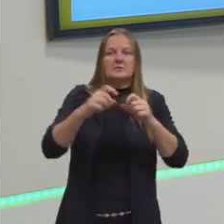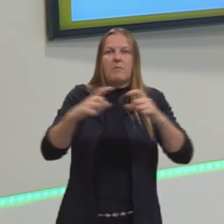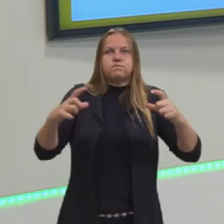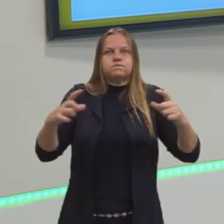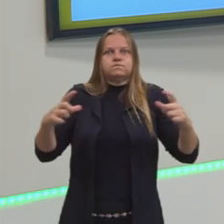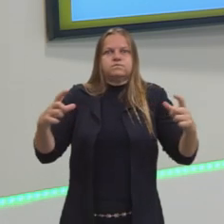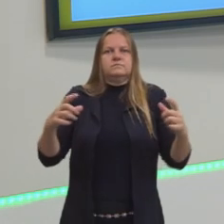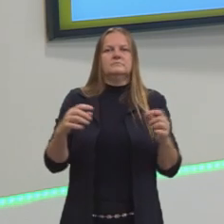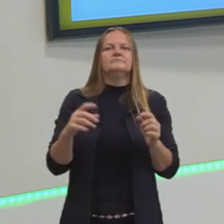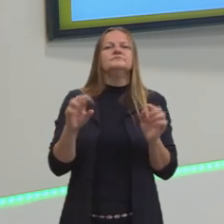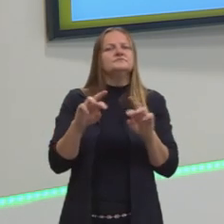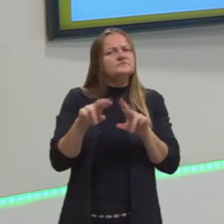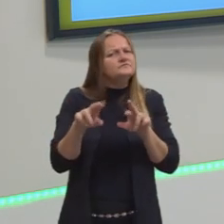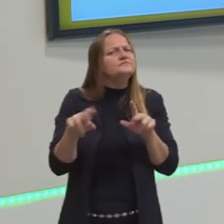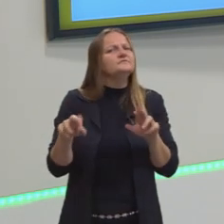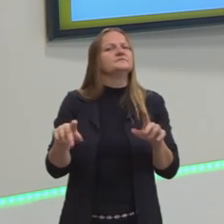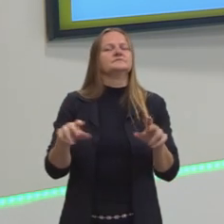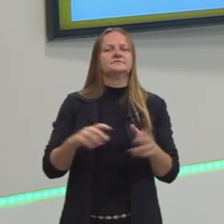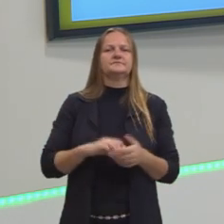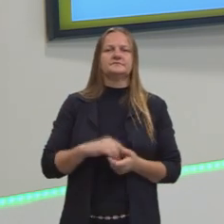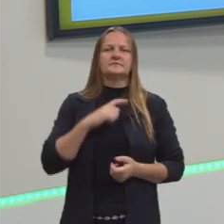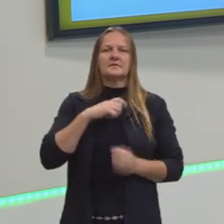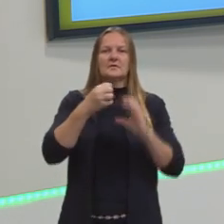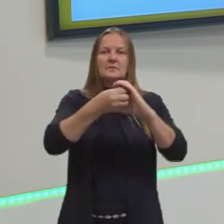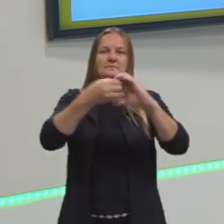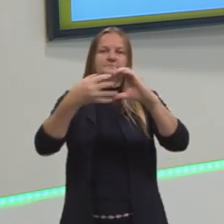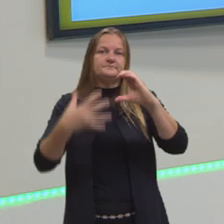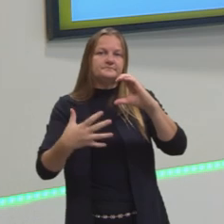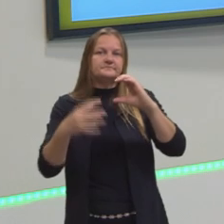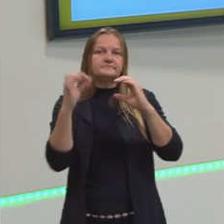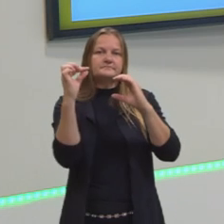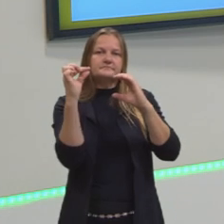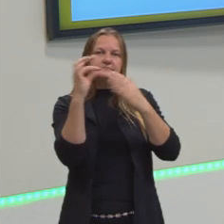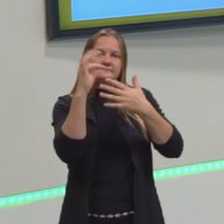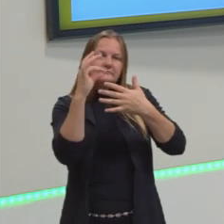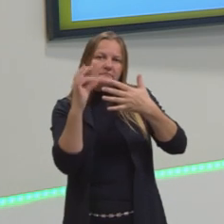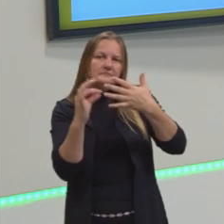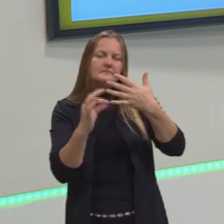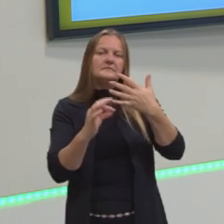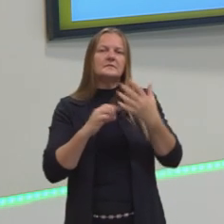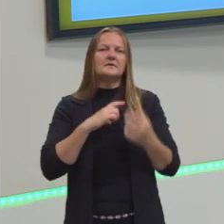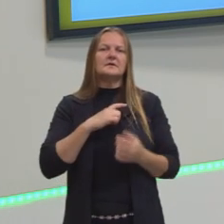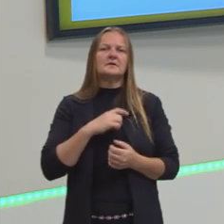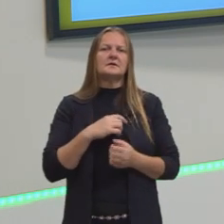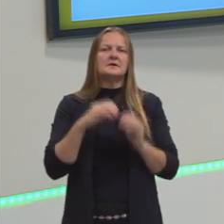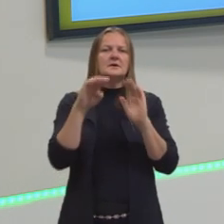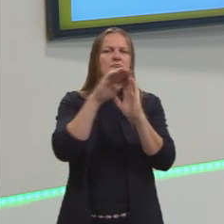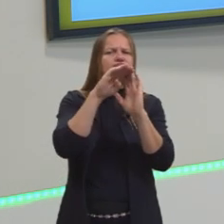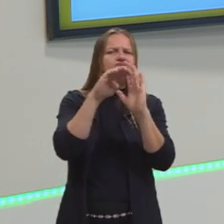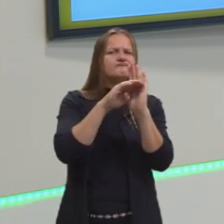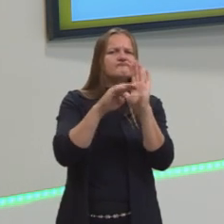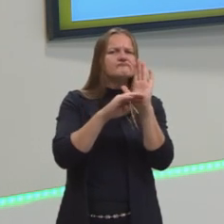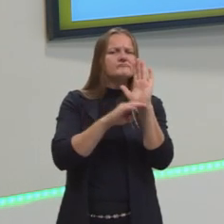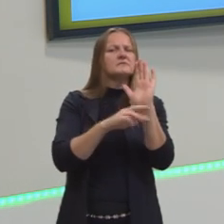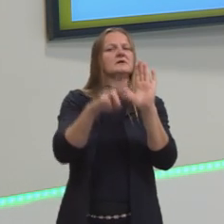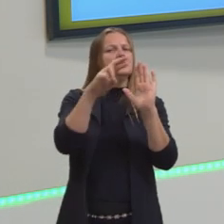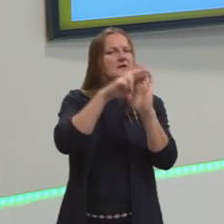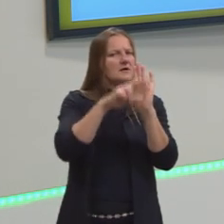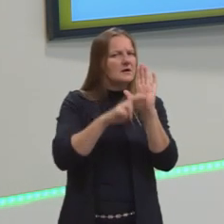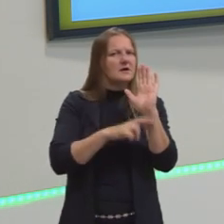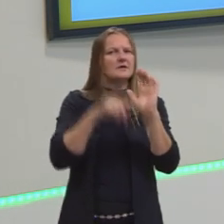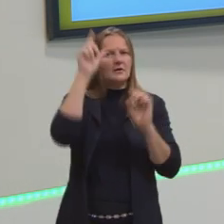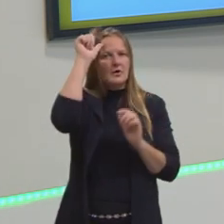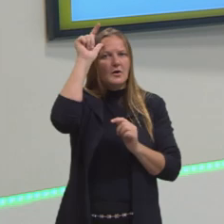Então, essa confecção tem um critério, tem um critério muito definido. Existe uma construção lógica